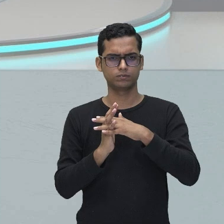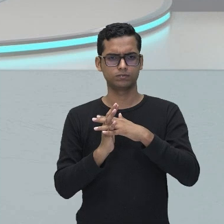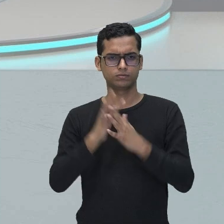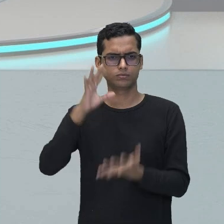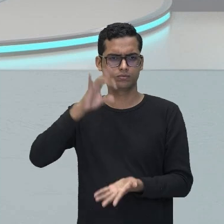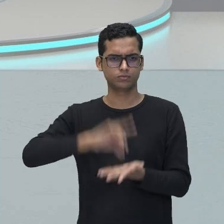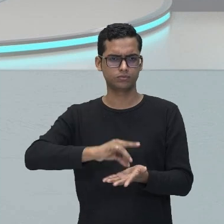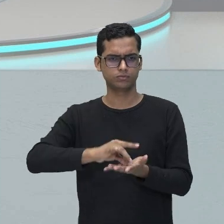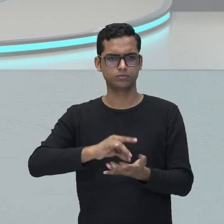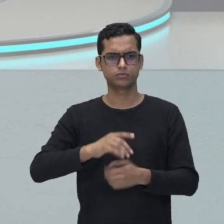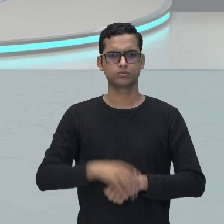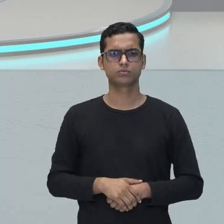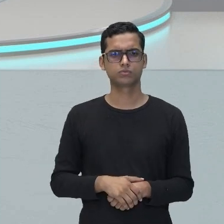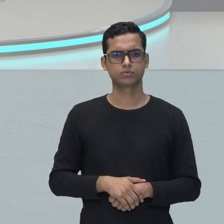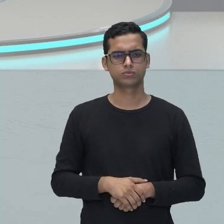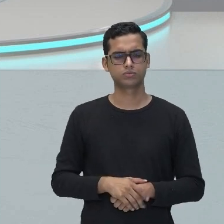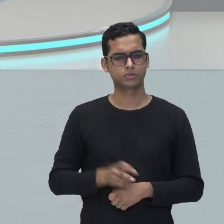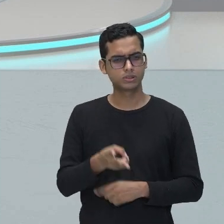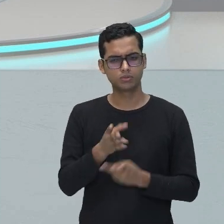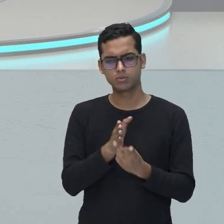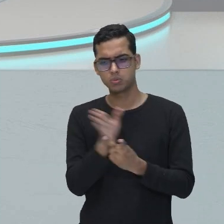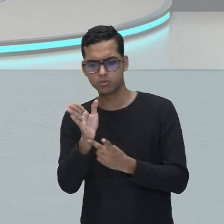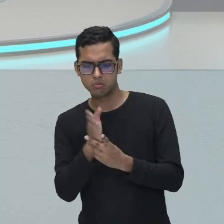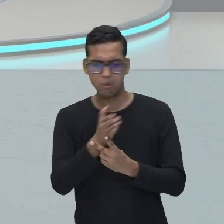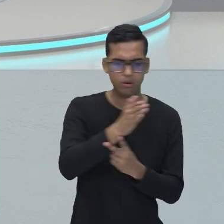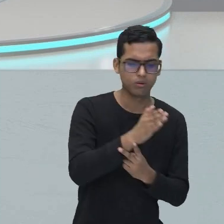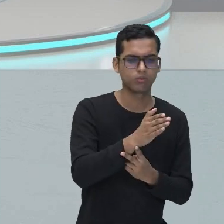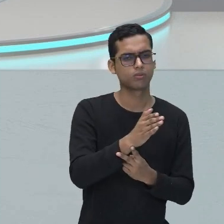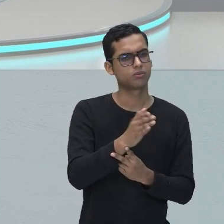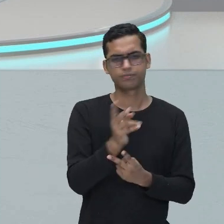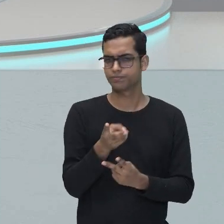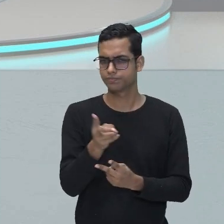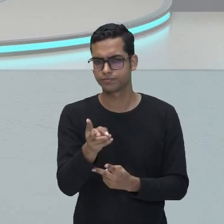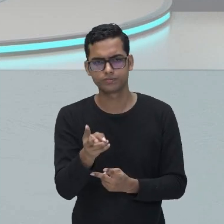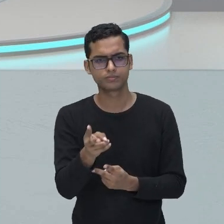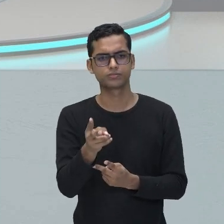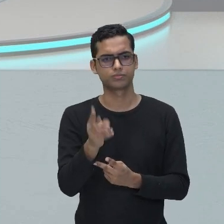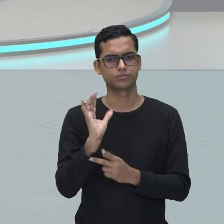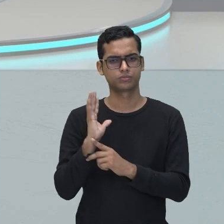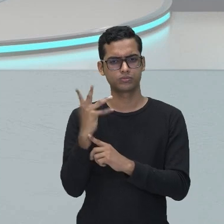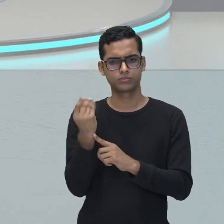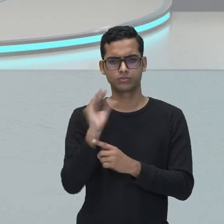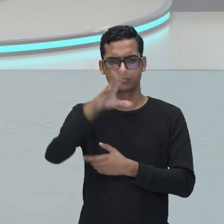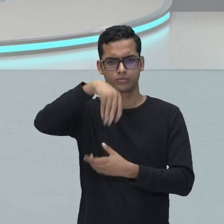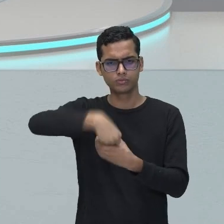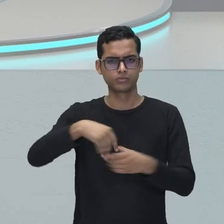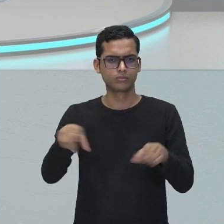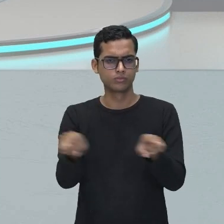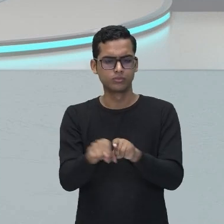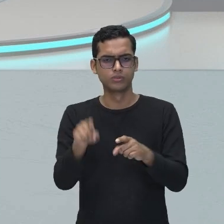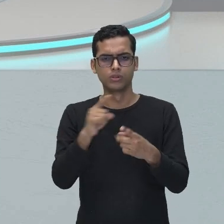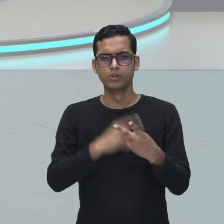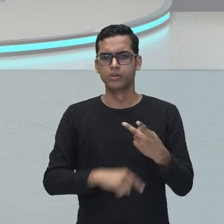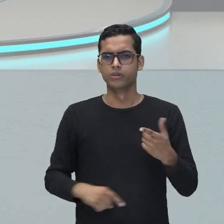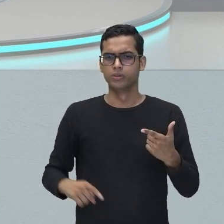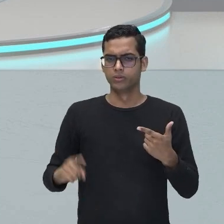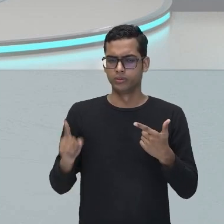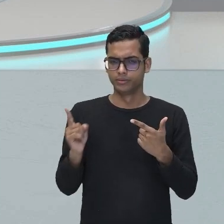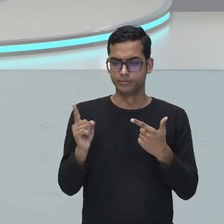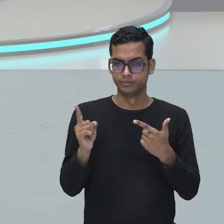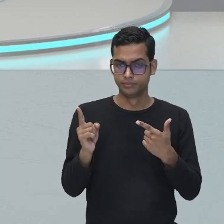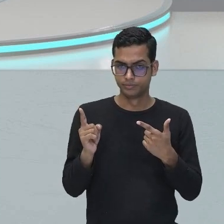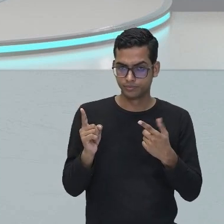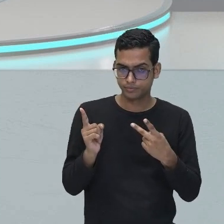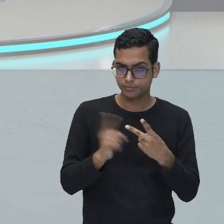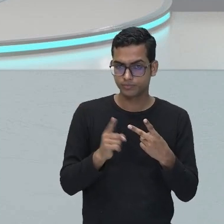Dualidade, uma coisa ou outra. Então, a gente percebe isso na arte. E continuando, o jogo de